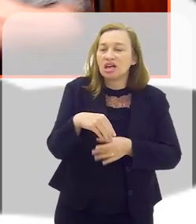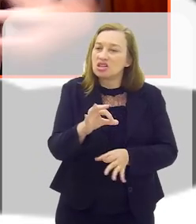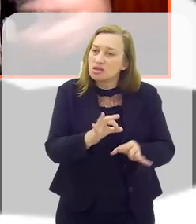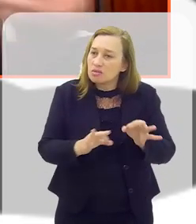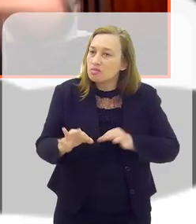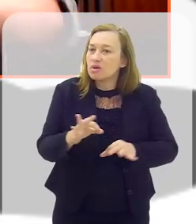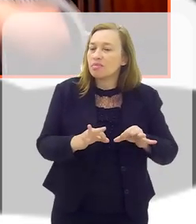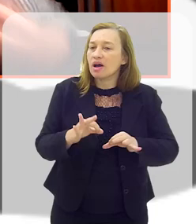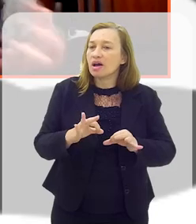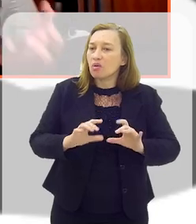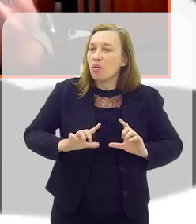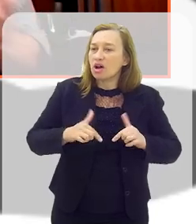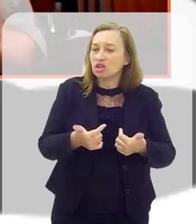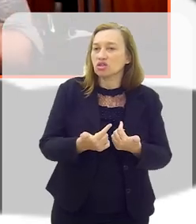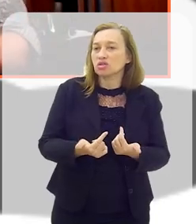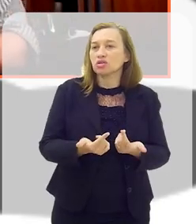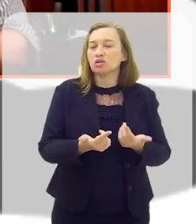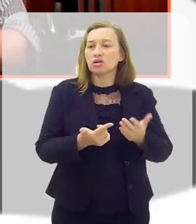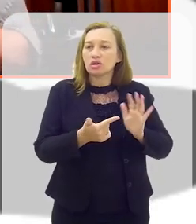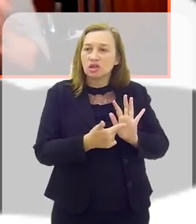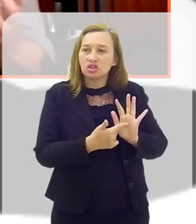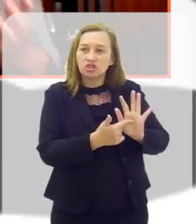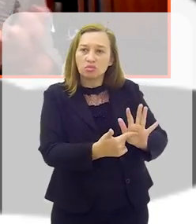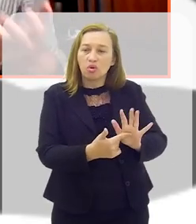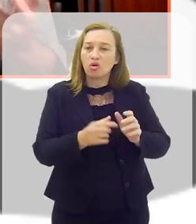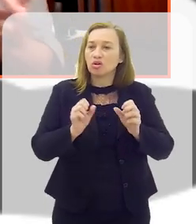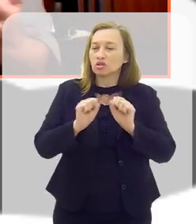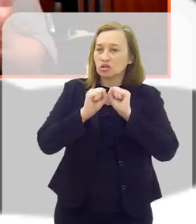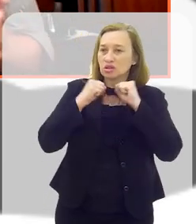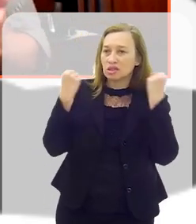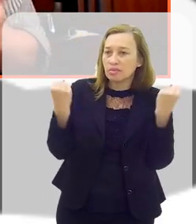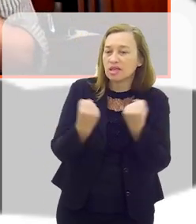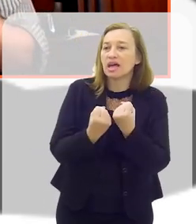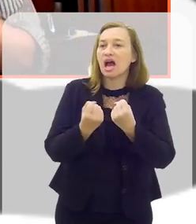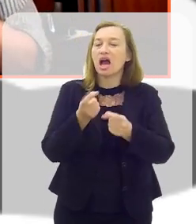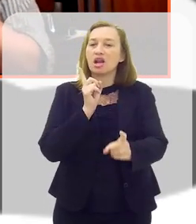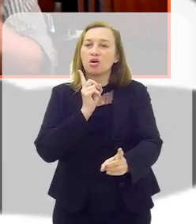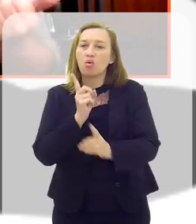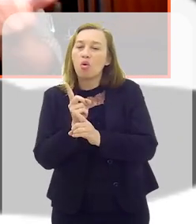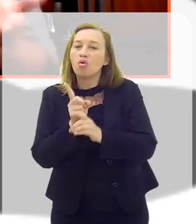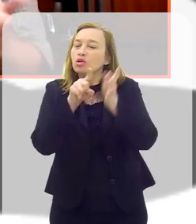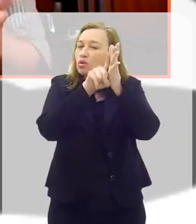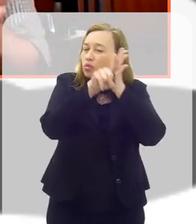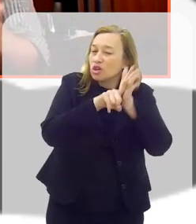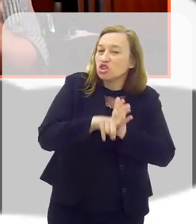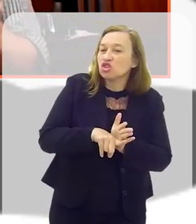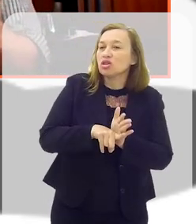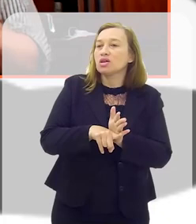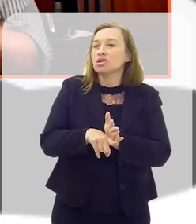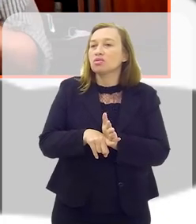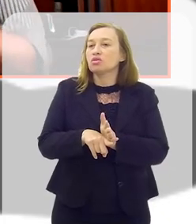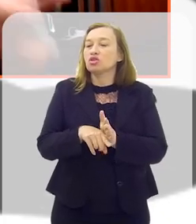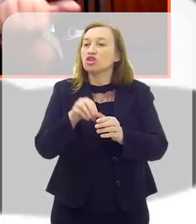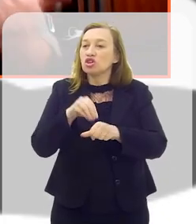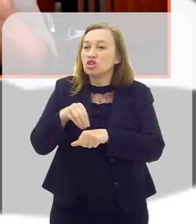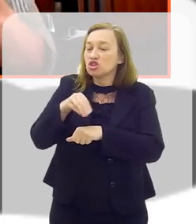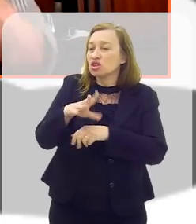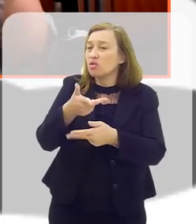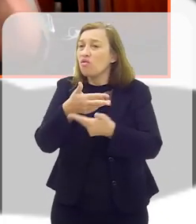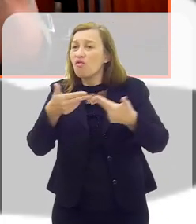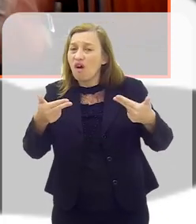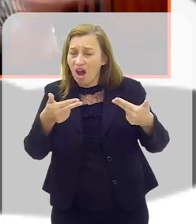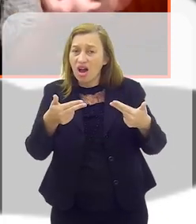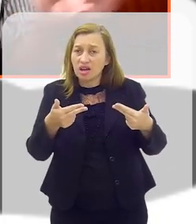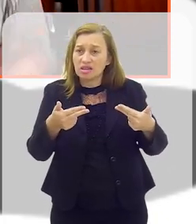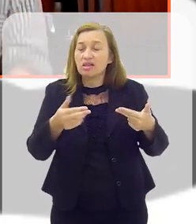desenvolve uma série de ações. Exposições, seminários, encontros, pesquisas, indicações.